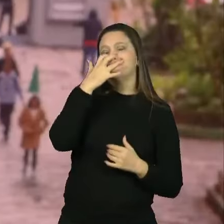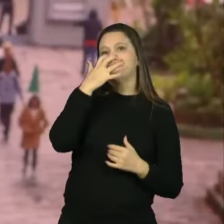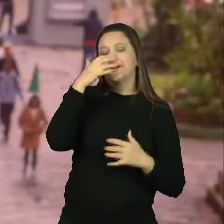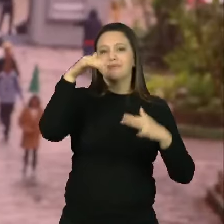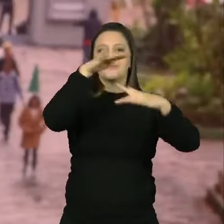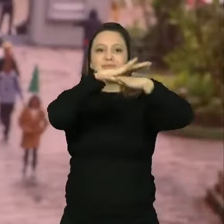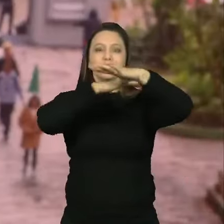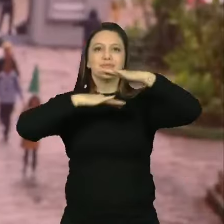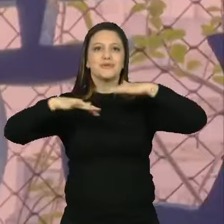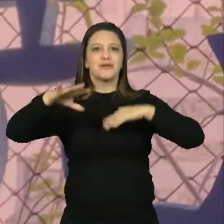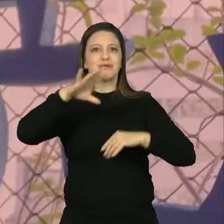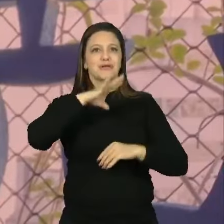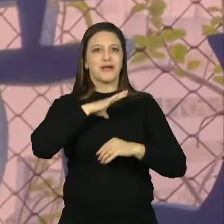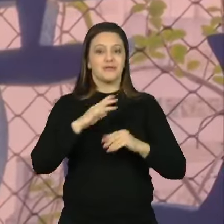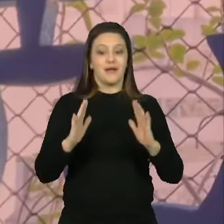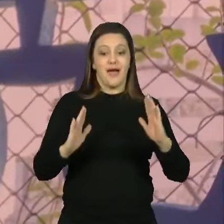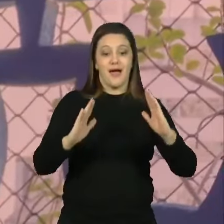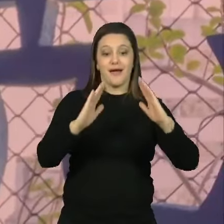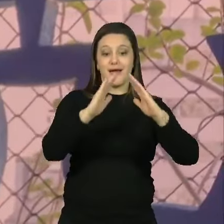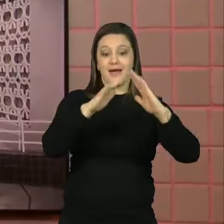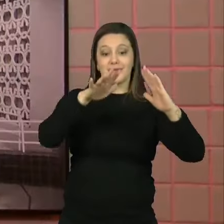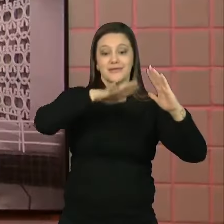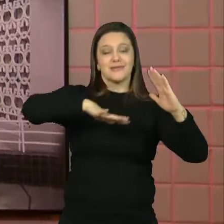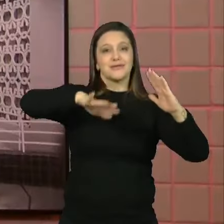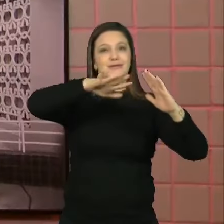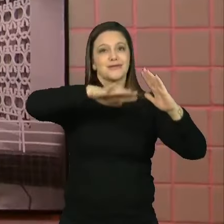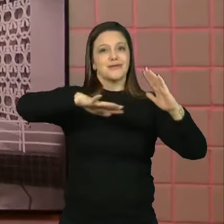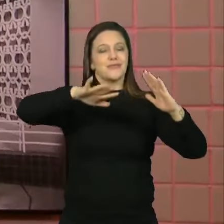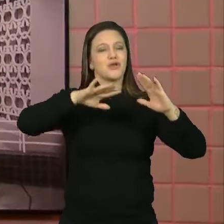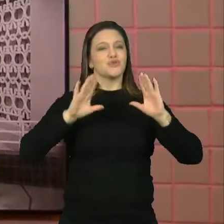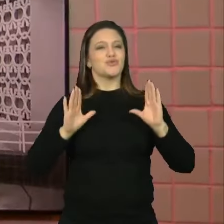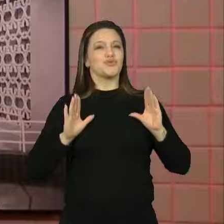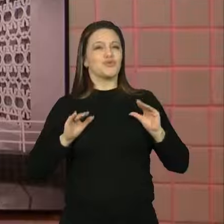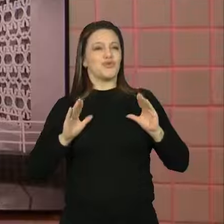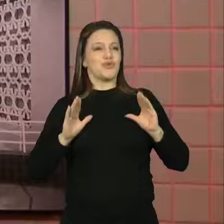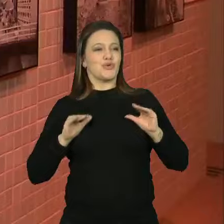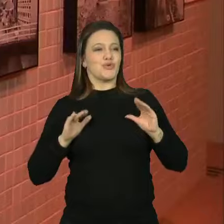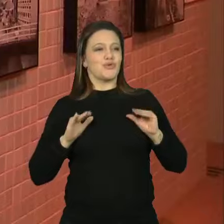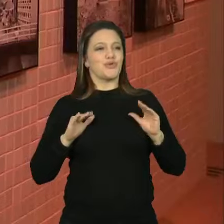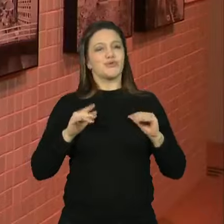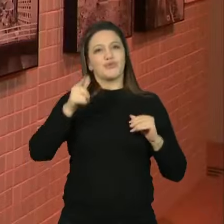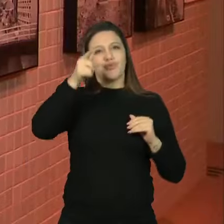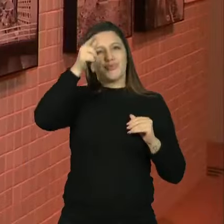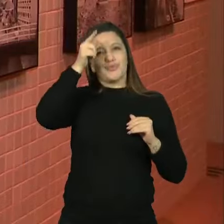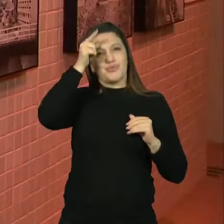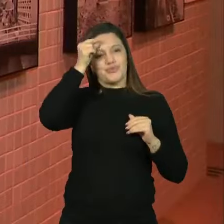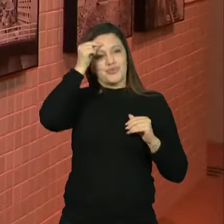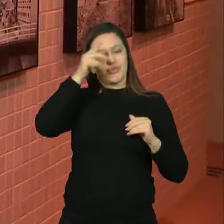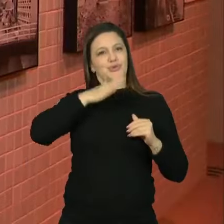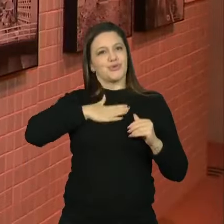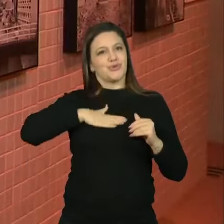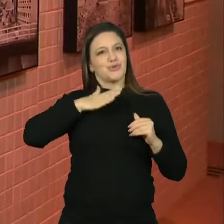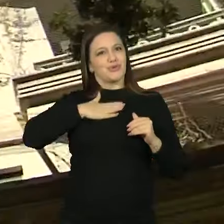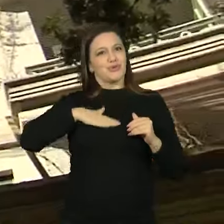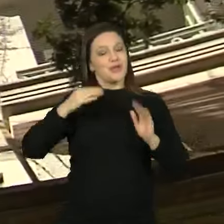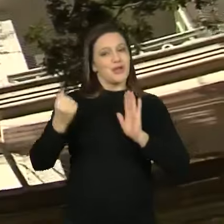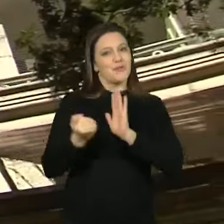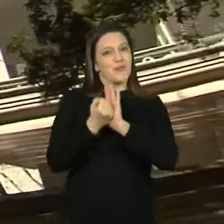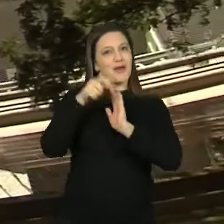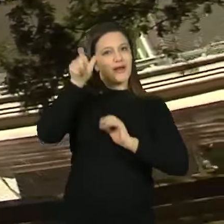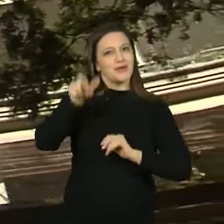A ideia da casa como um espaço de respiro, conforto e contemplação do ócio é uma marca de Artacho.